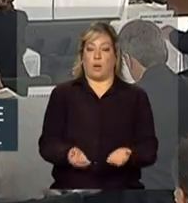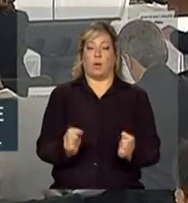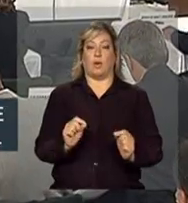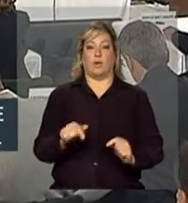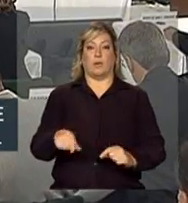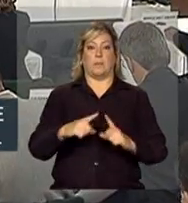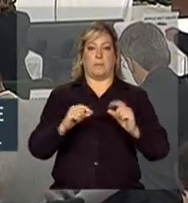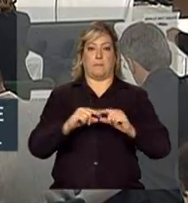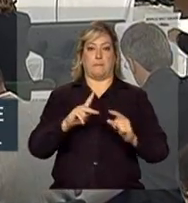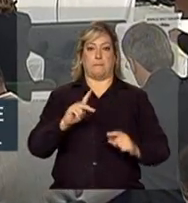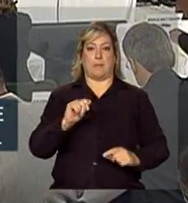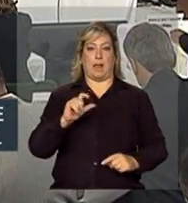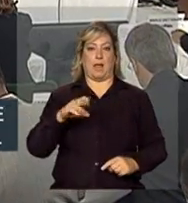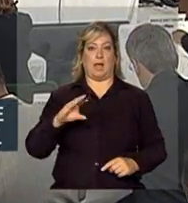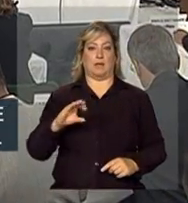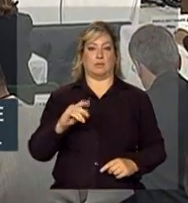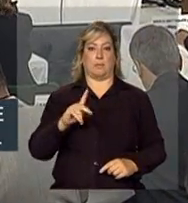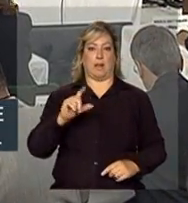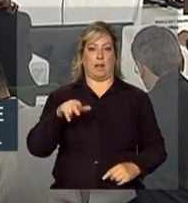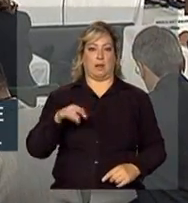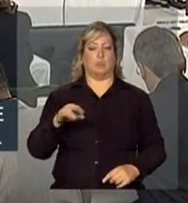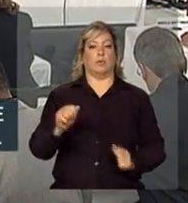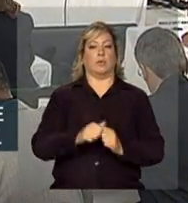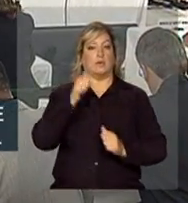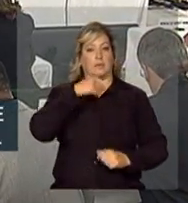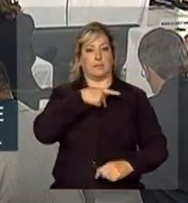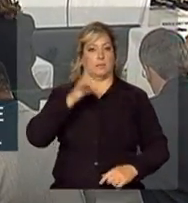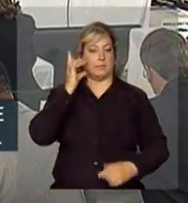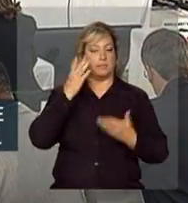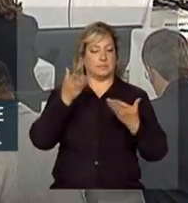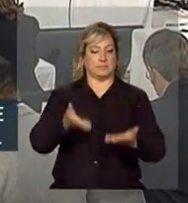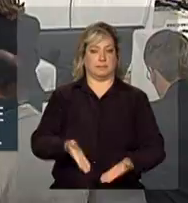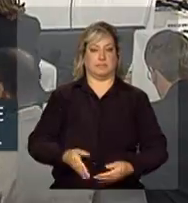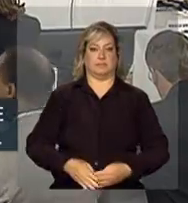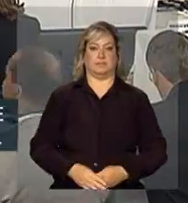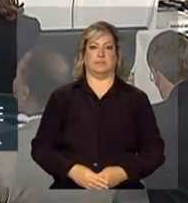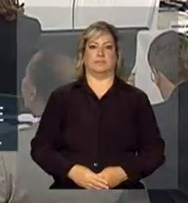no Palácio do Planalto com a presença da Presidenta Dilma Rousseff.